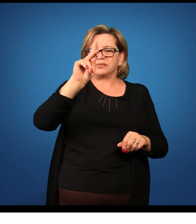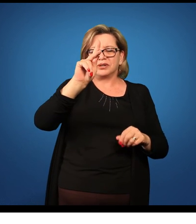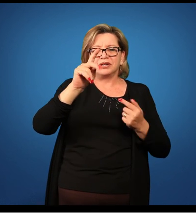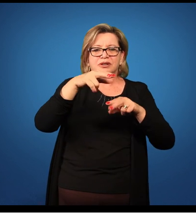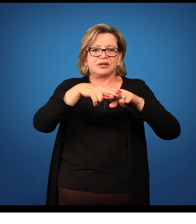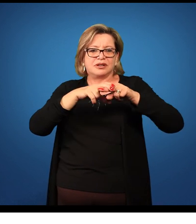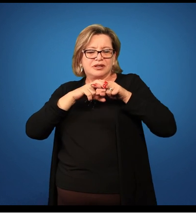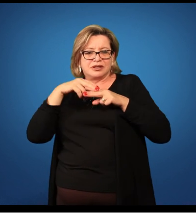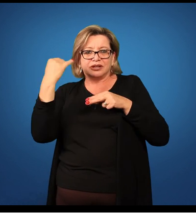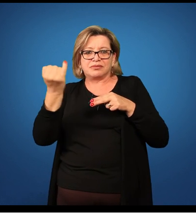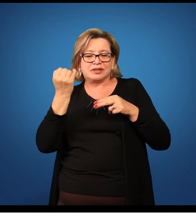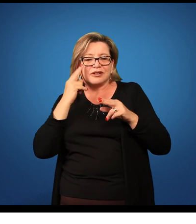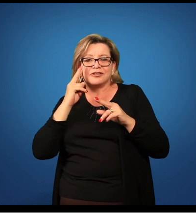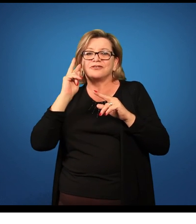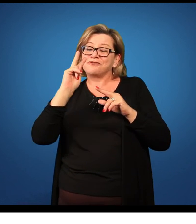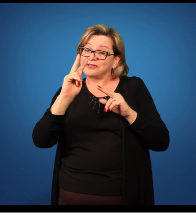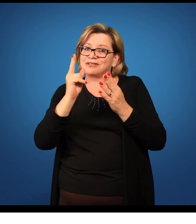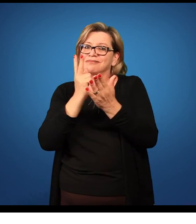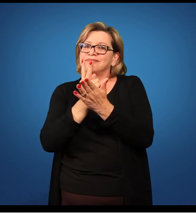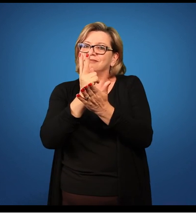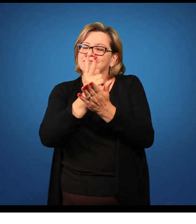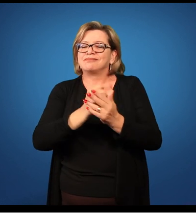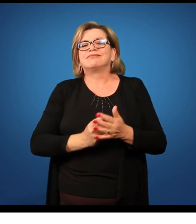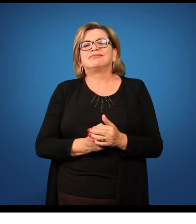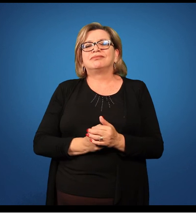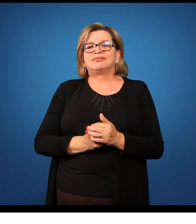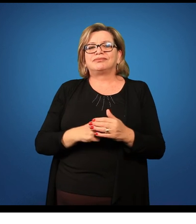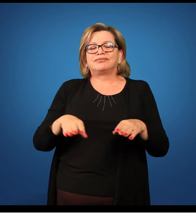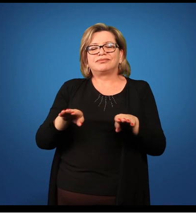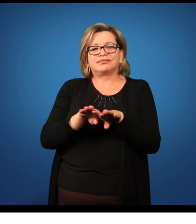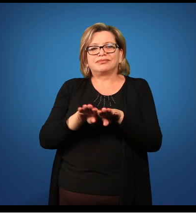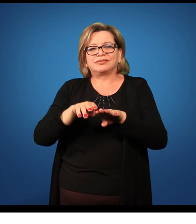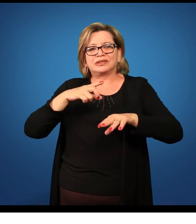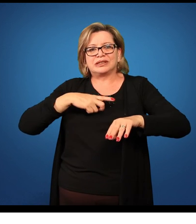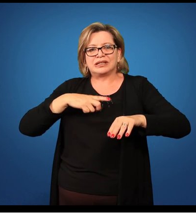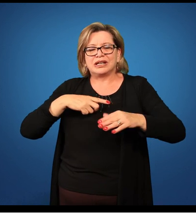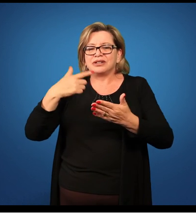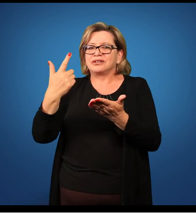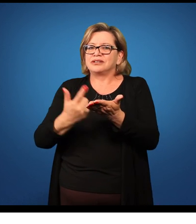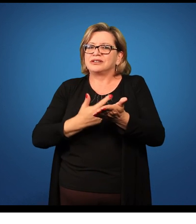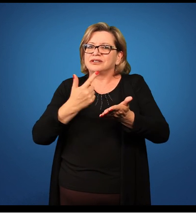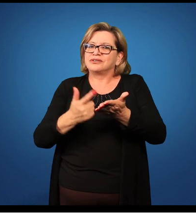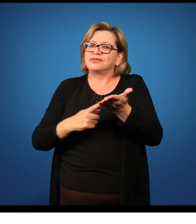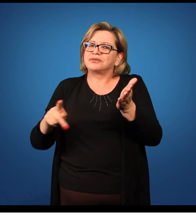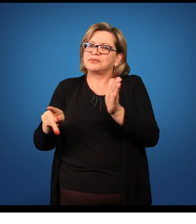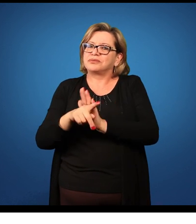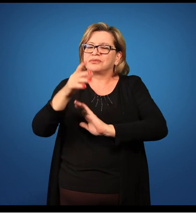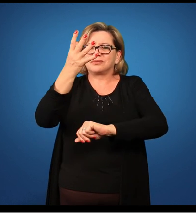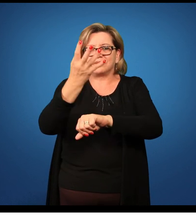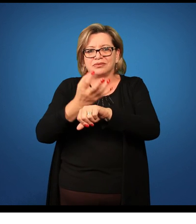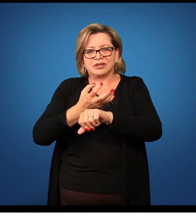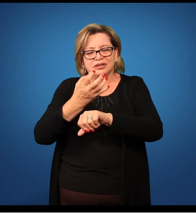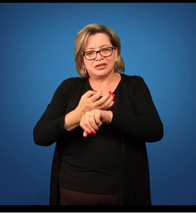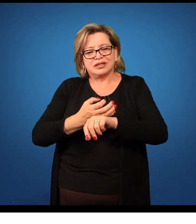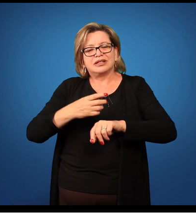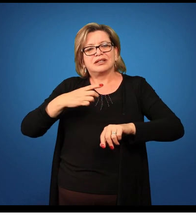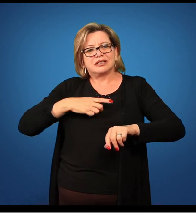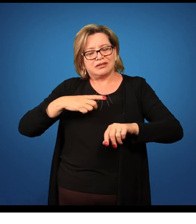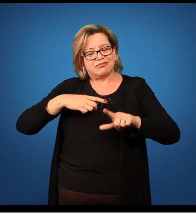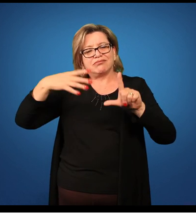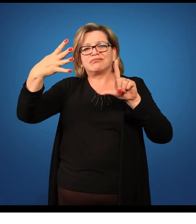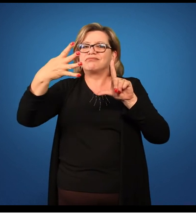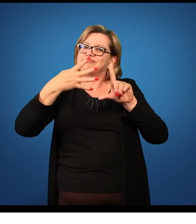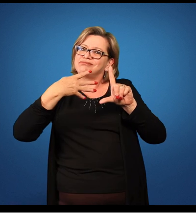esse e-book. E vamos ter também um livro adotado na disciplina. Então, isso tudo vai ficar disponibilizado na